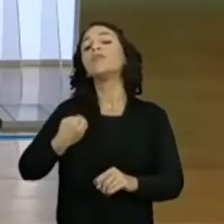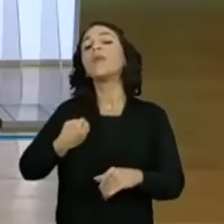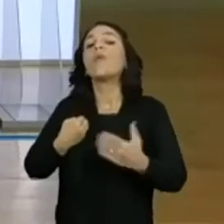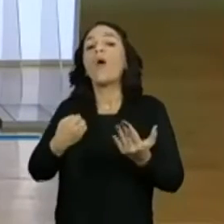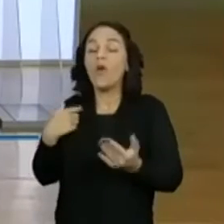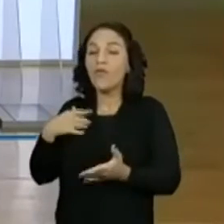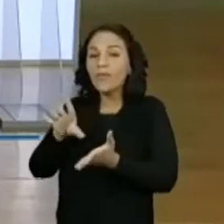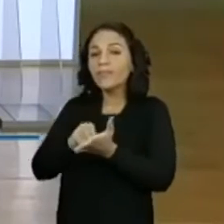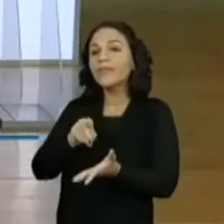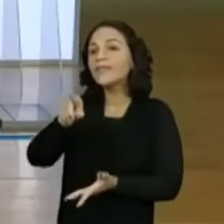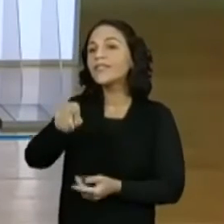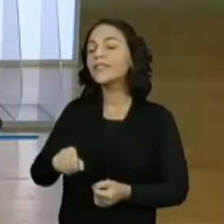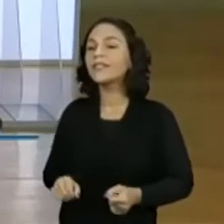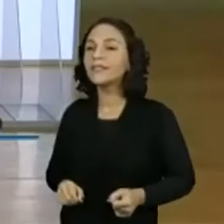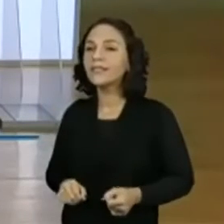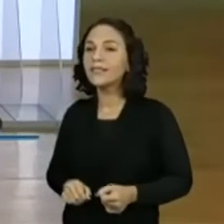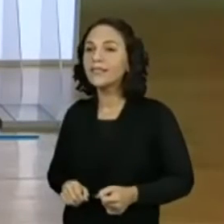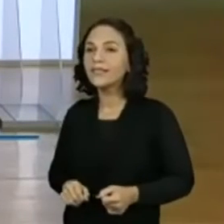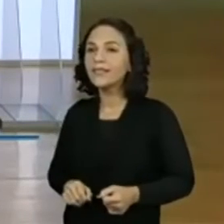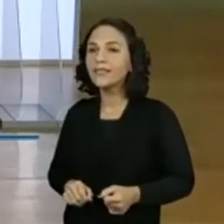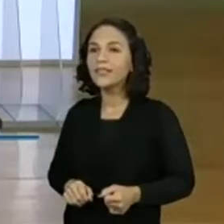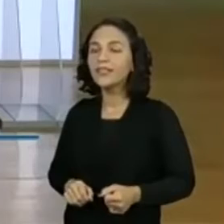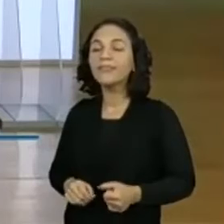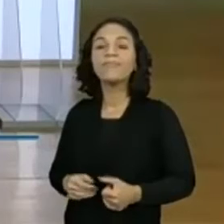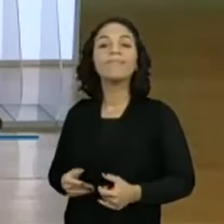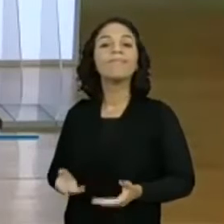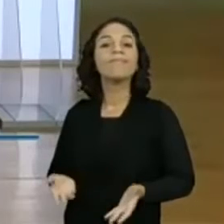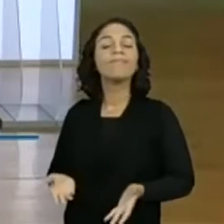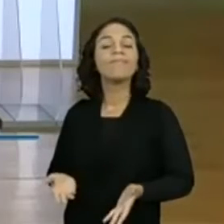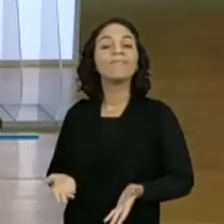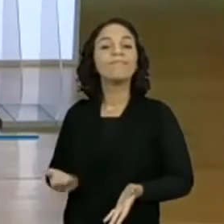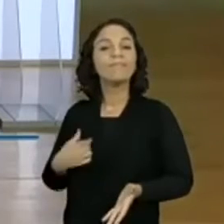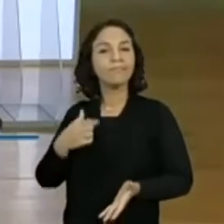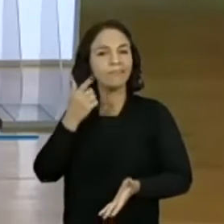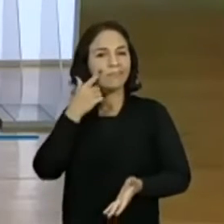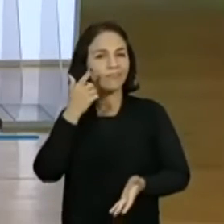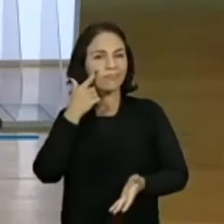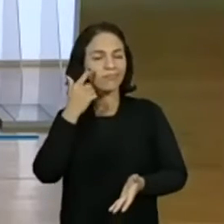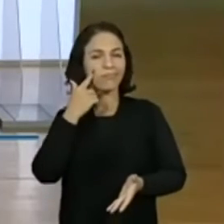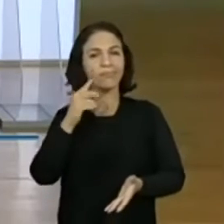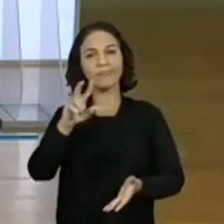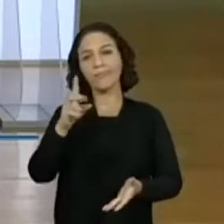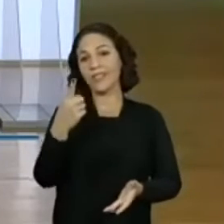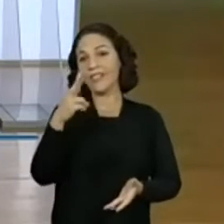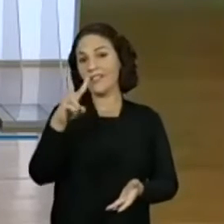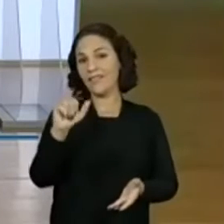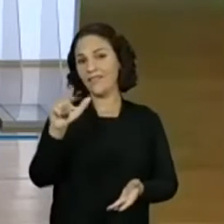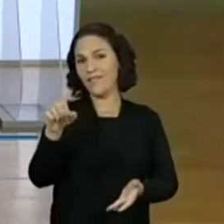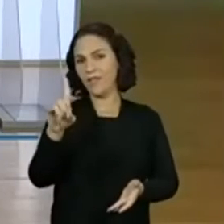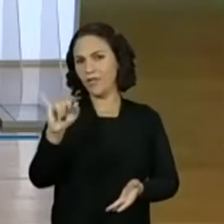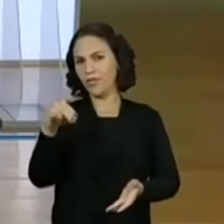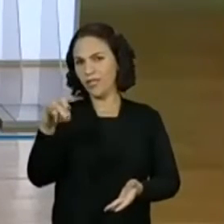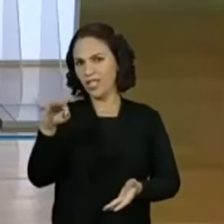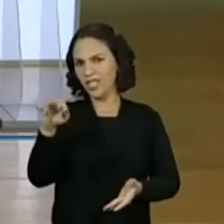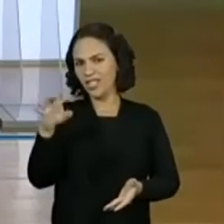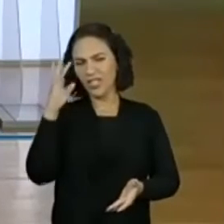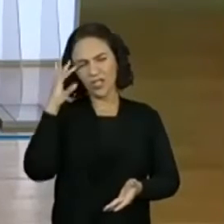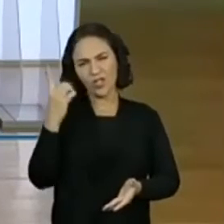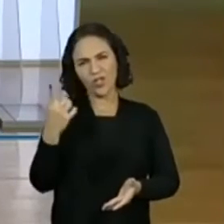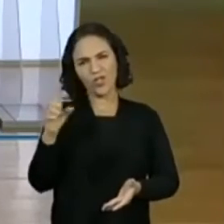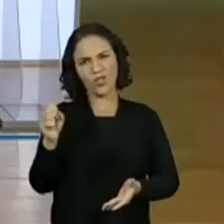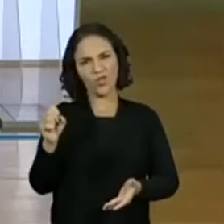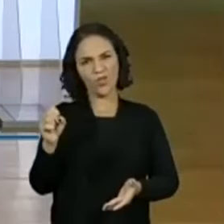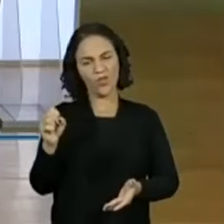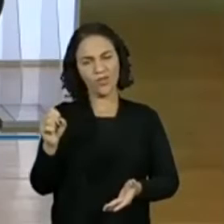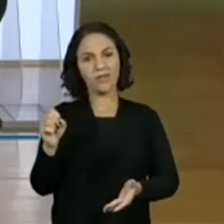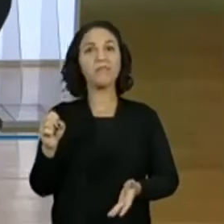vocês, hein? Olha só. Vamos ver. A professora Valdinete falou 18. Eu acho 18 um número muito alto pelo que eu vi aí.